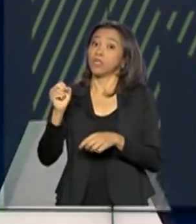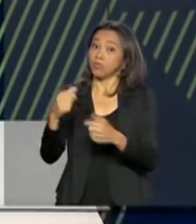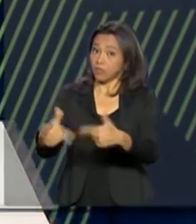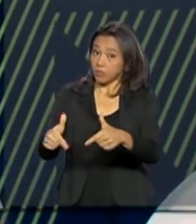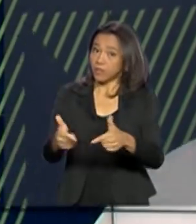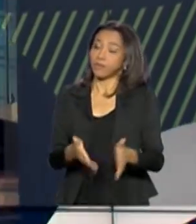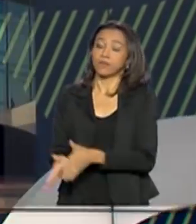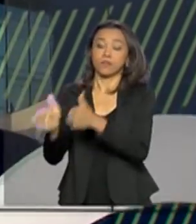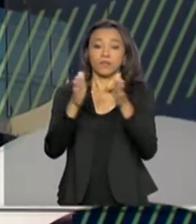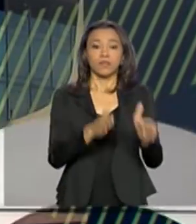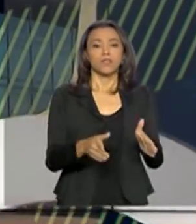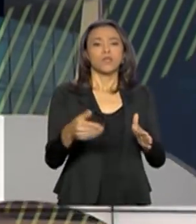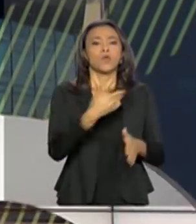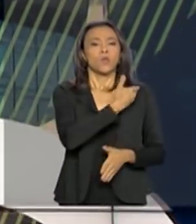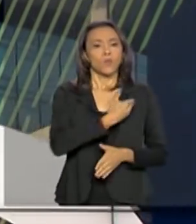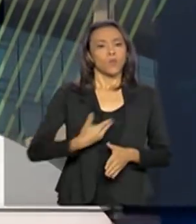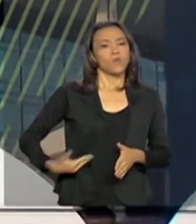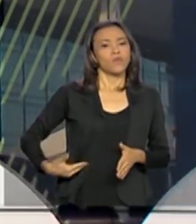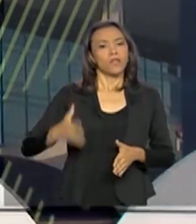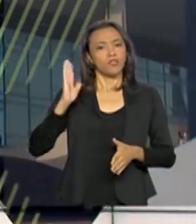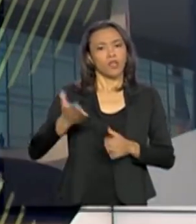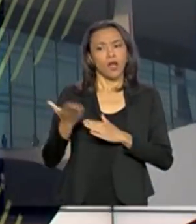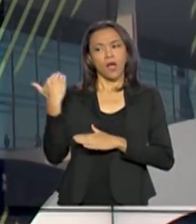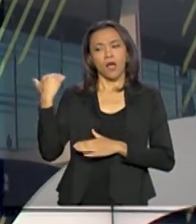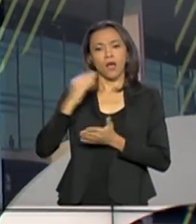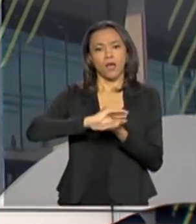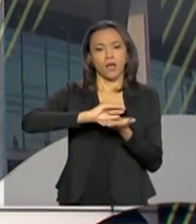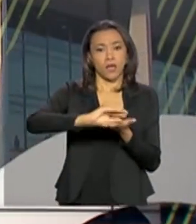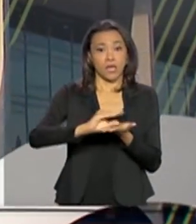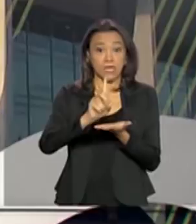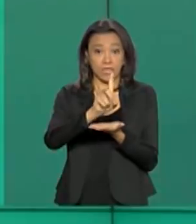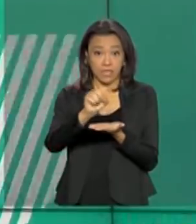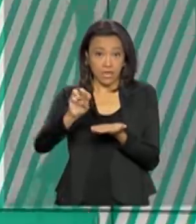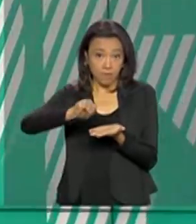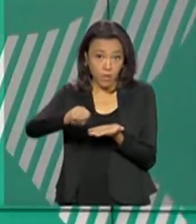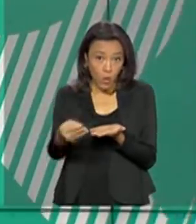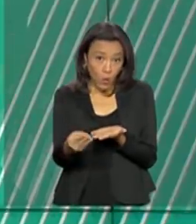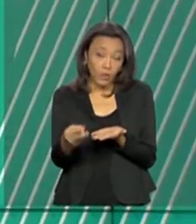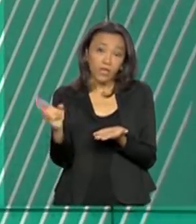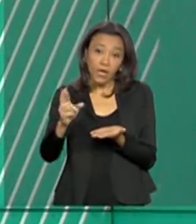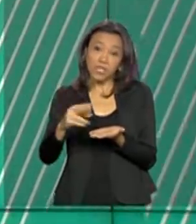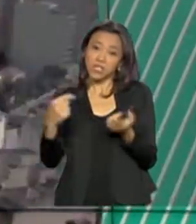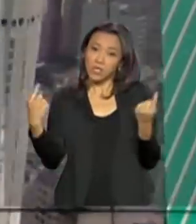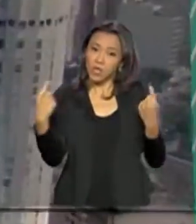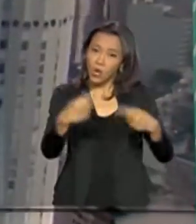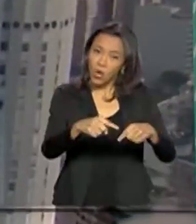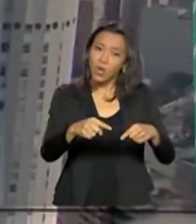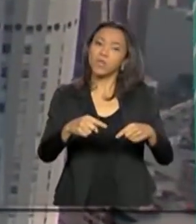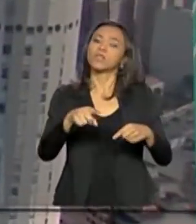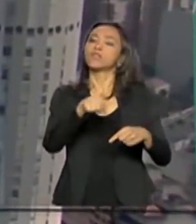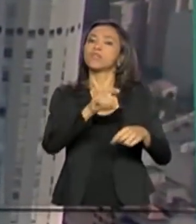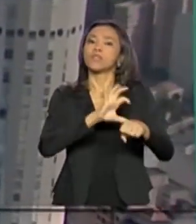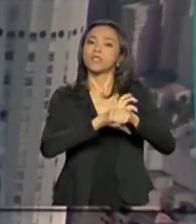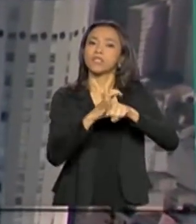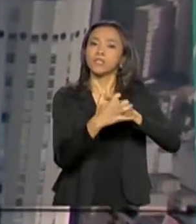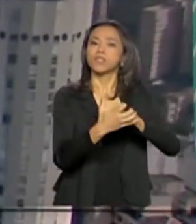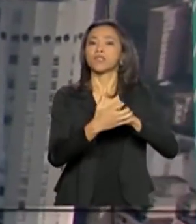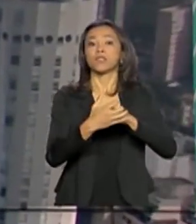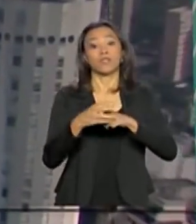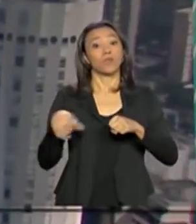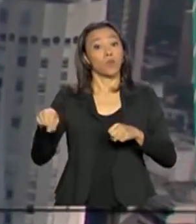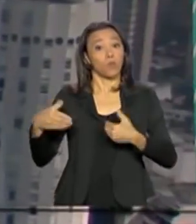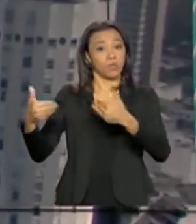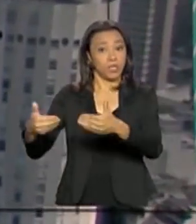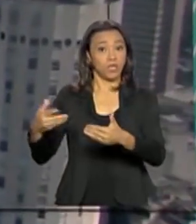governo liberou na sexta-feira mais 100 milhões de reais para o enfrentamento à Covid-19 por meio da ciência e tecnologia.